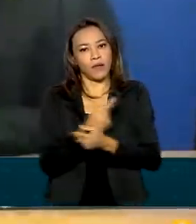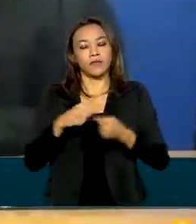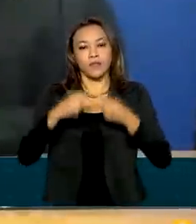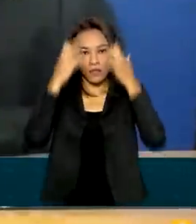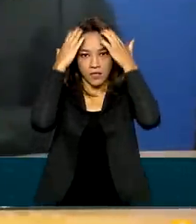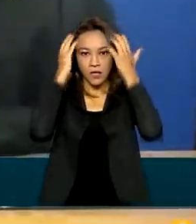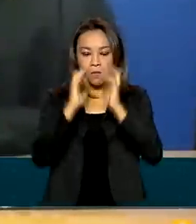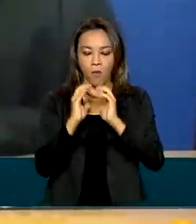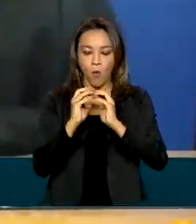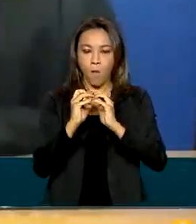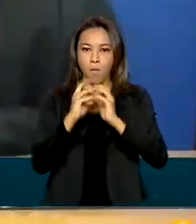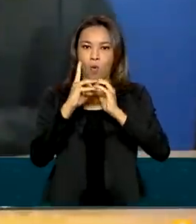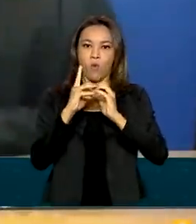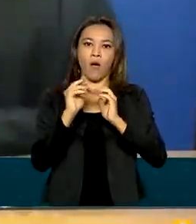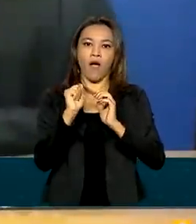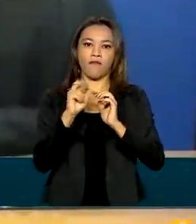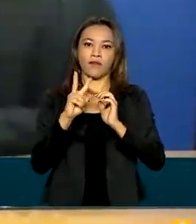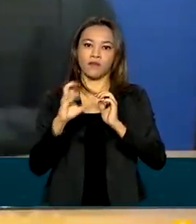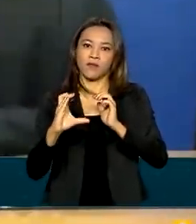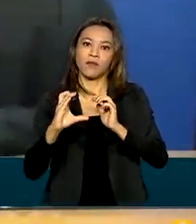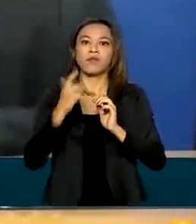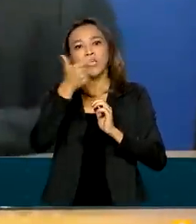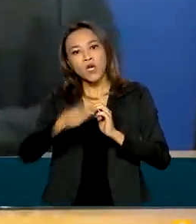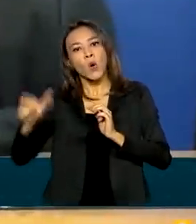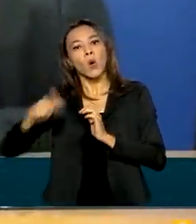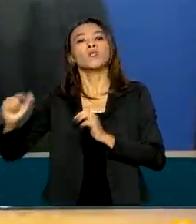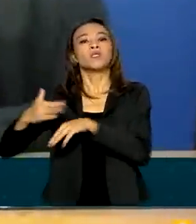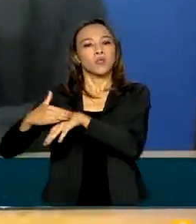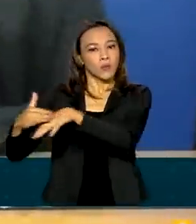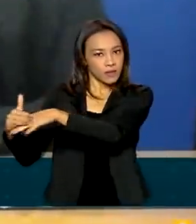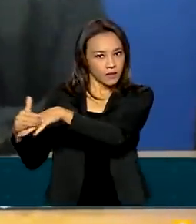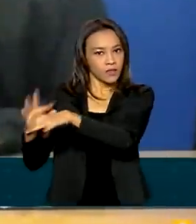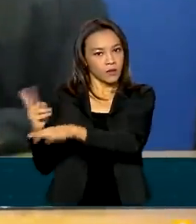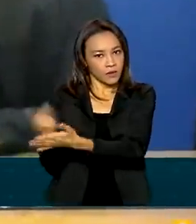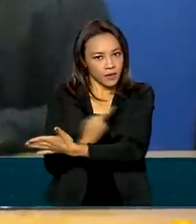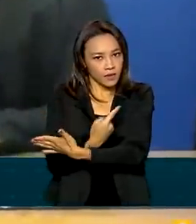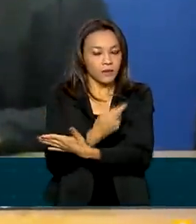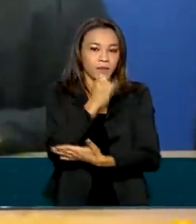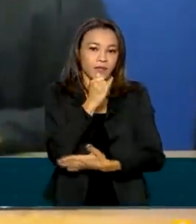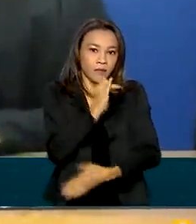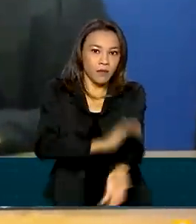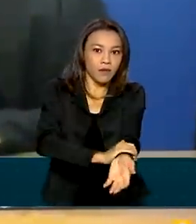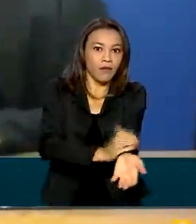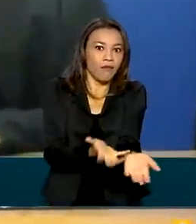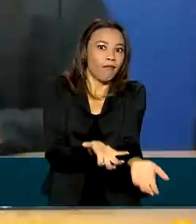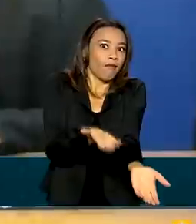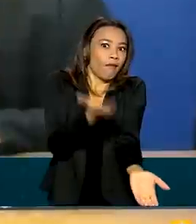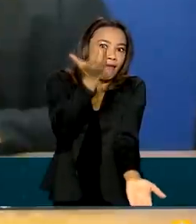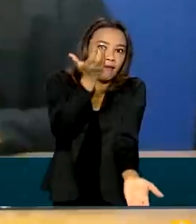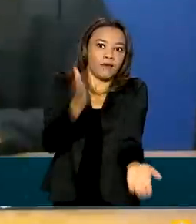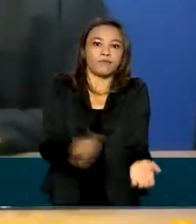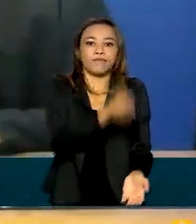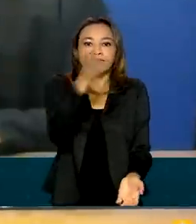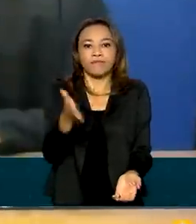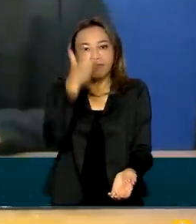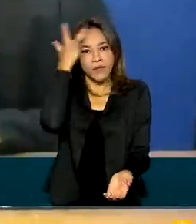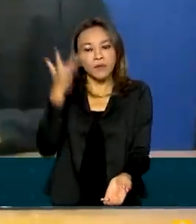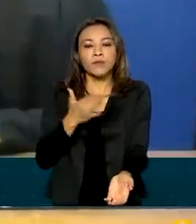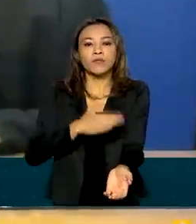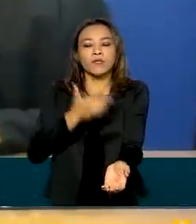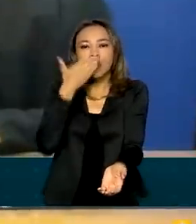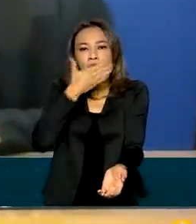e os problemas crônicos das doenças prevalentes, a exemplo da hipertensão arterial, do diabetes,